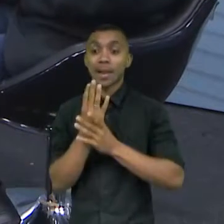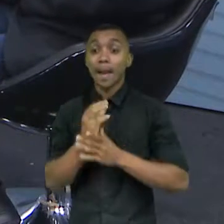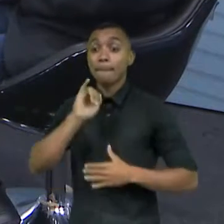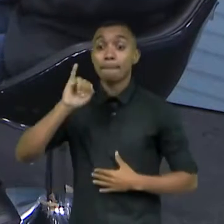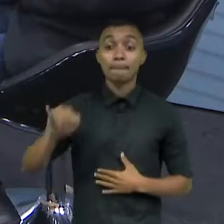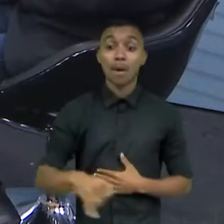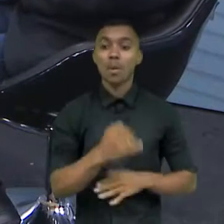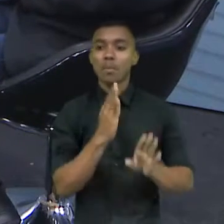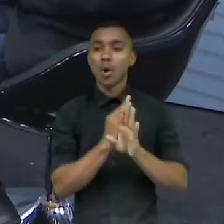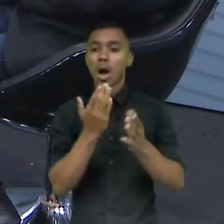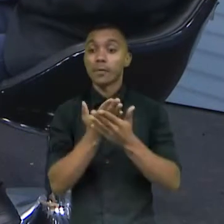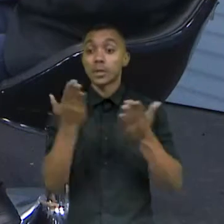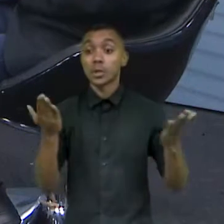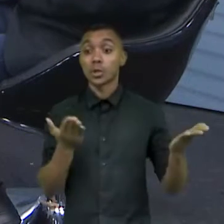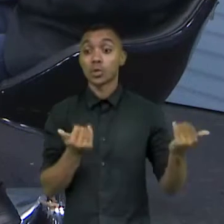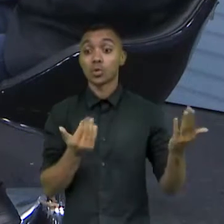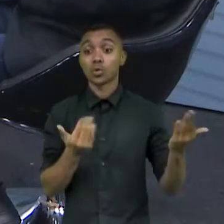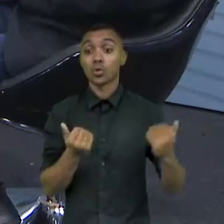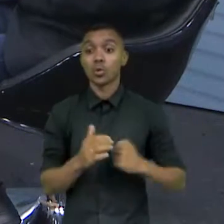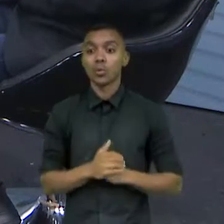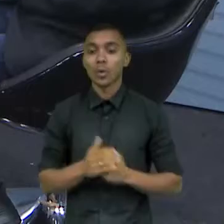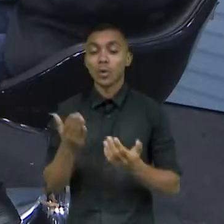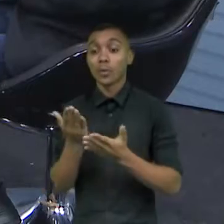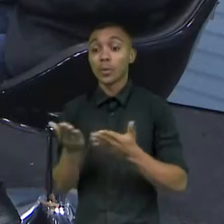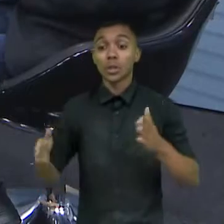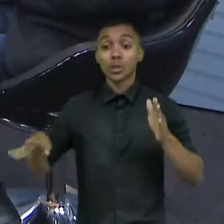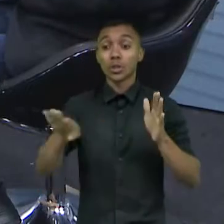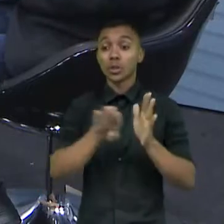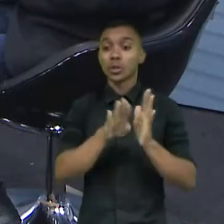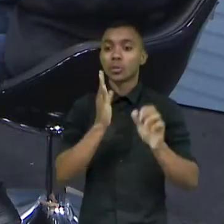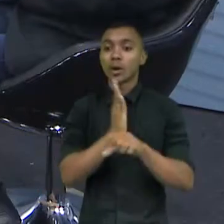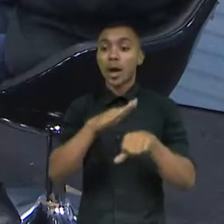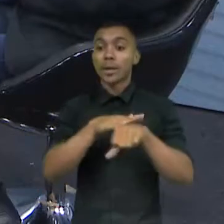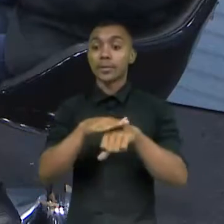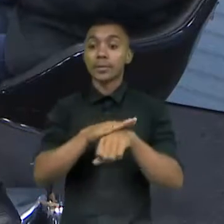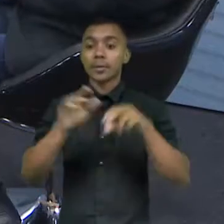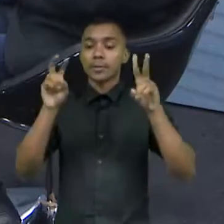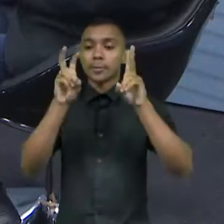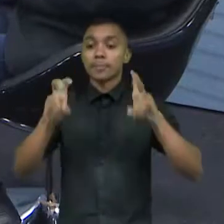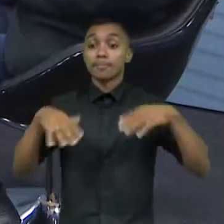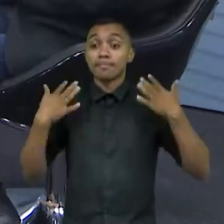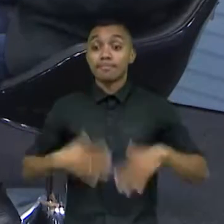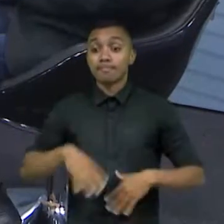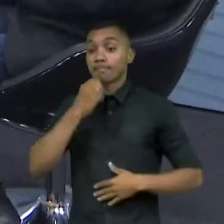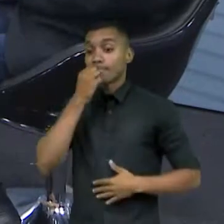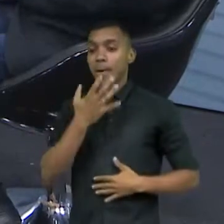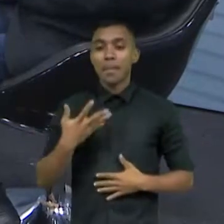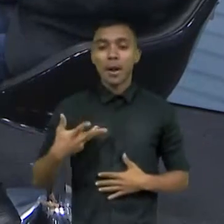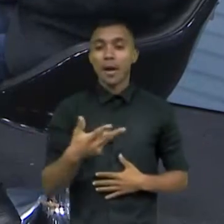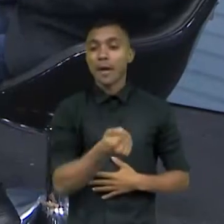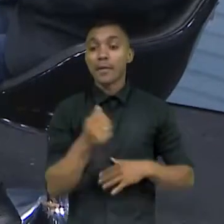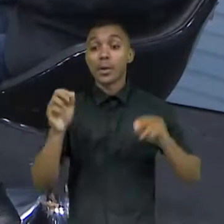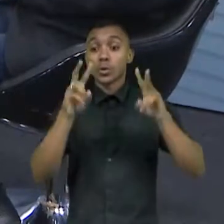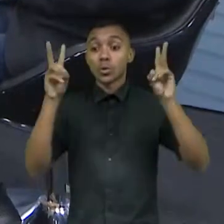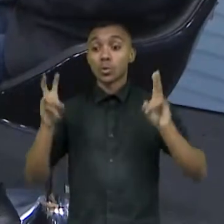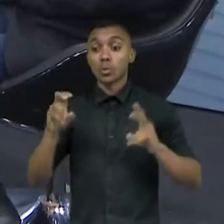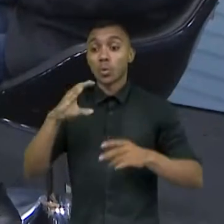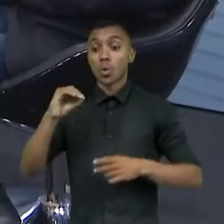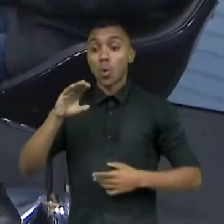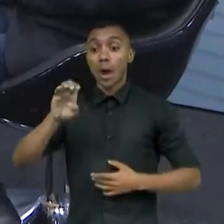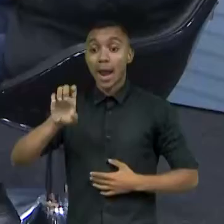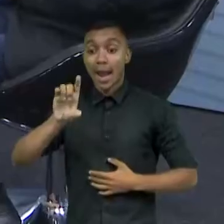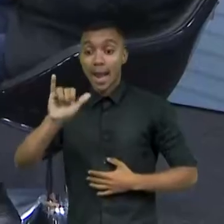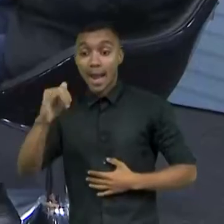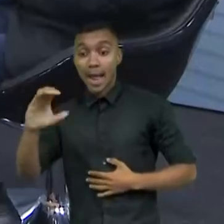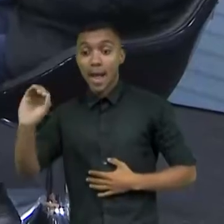isso com essa juventude. E agora vocês estão aqui para falar dessa coisa fantástica, não é que é? Desse colisão. Me fala,